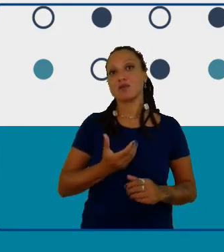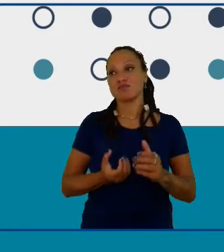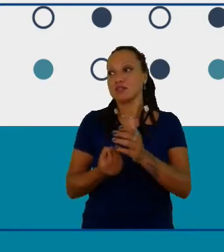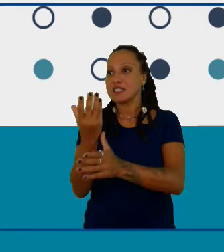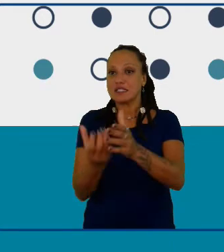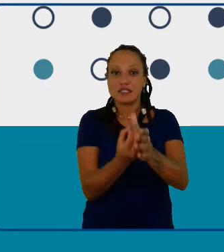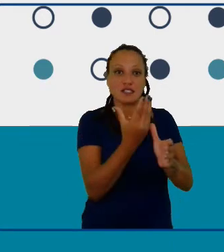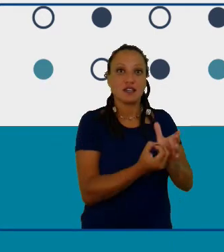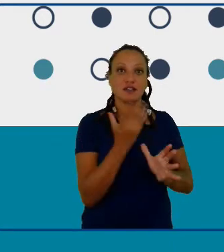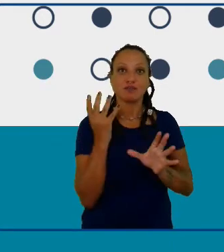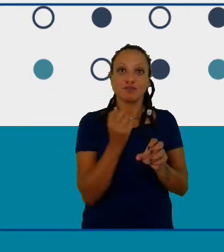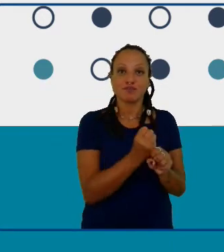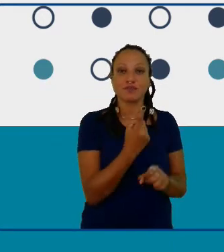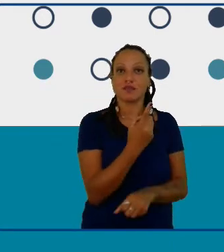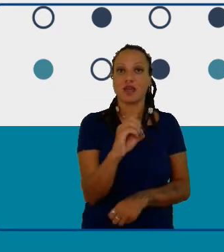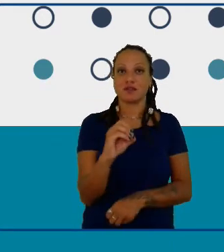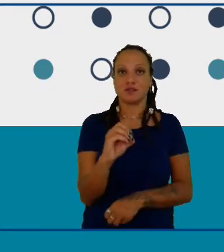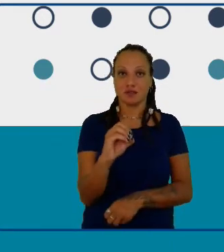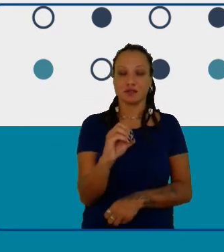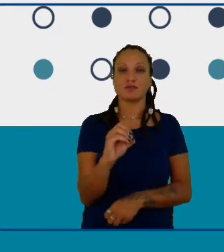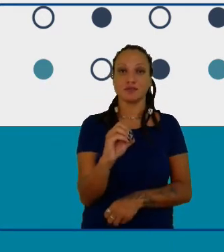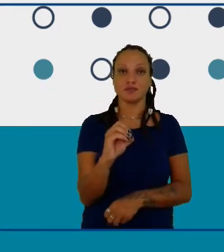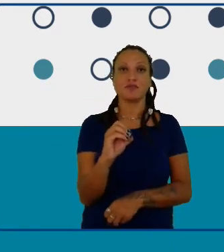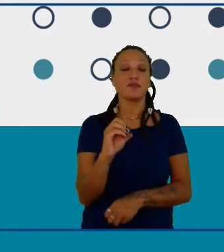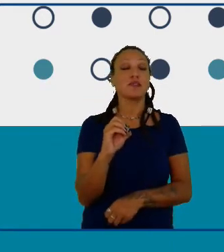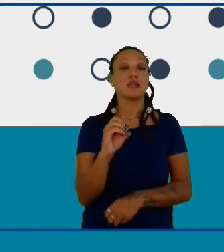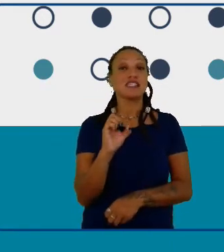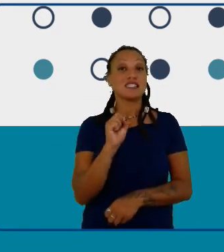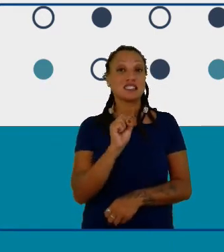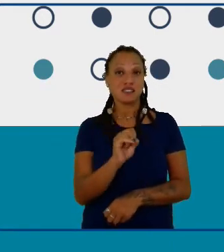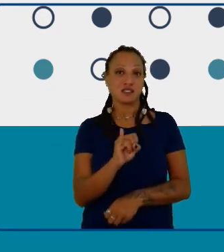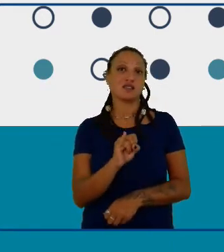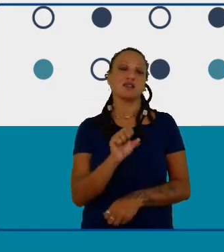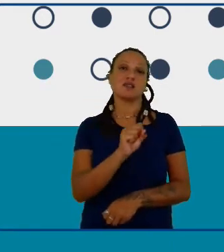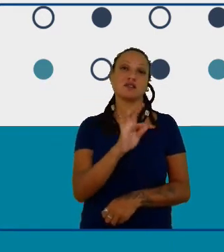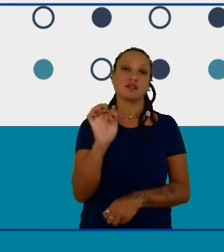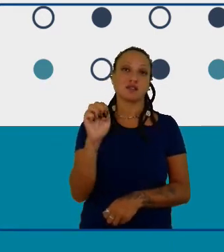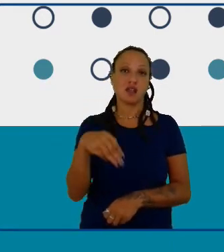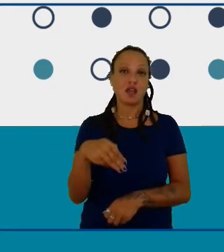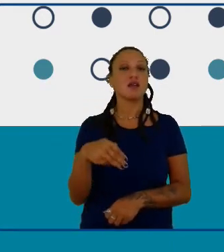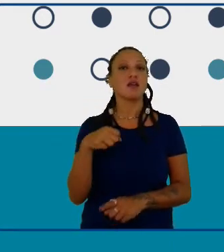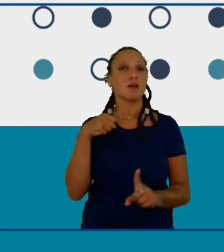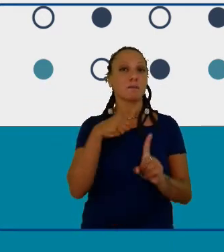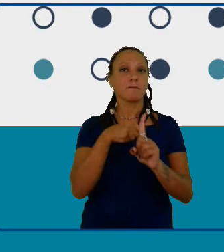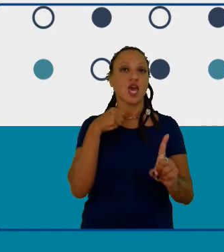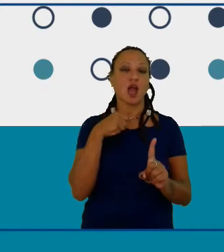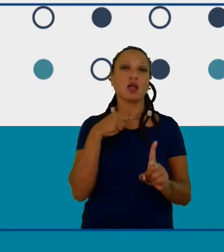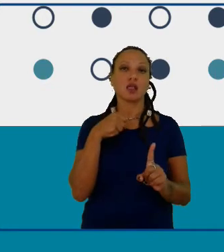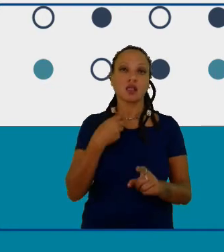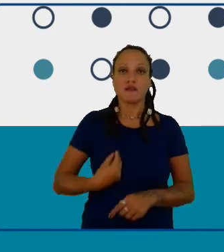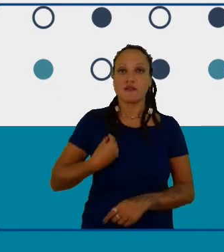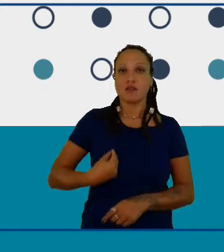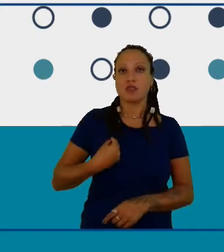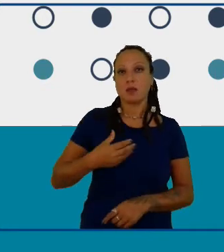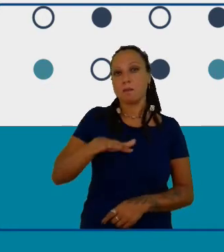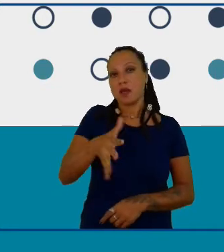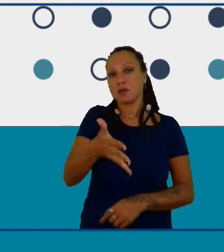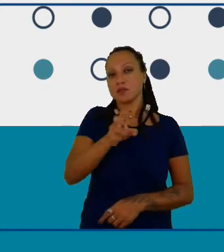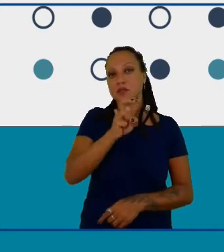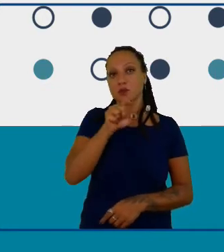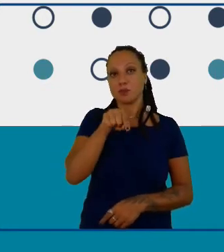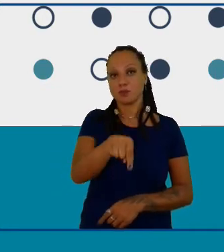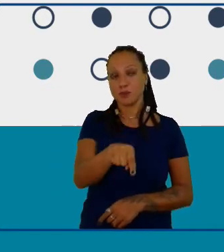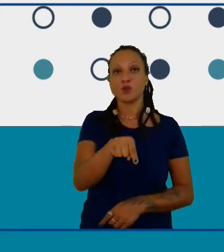podendo impactar a vida direta e indiretamente de mais ou menos 5 mil alunos porque a gente tem os clubistas